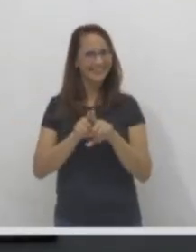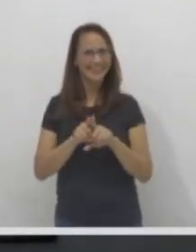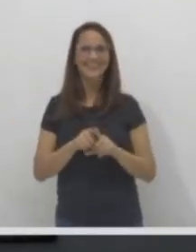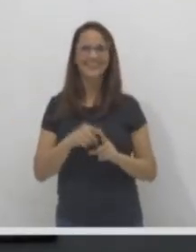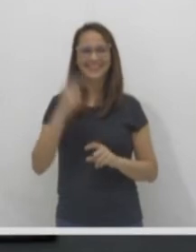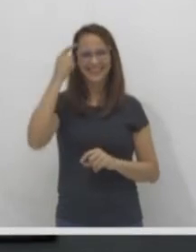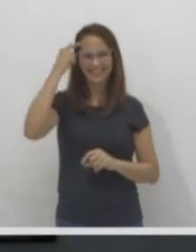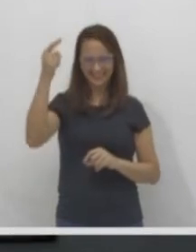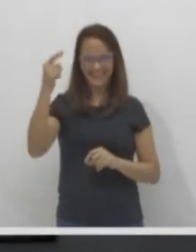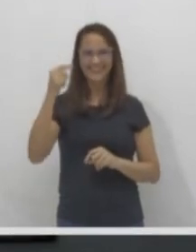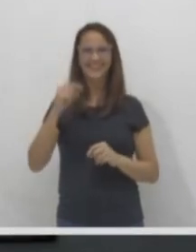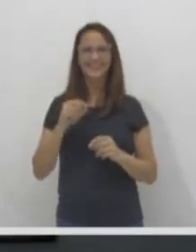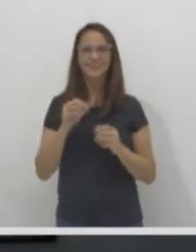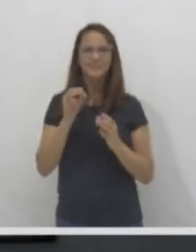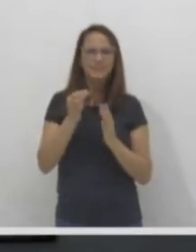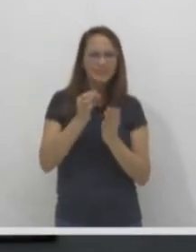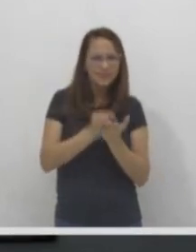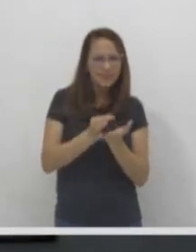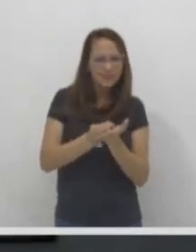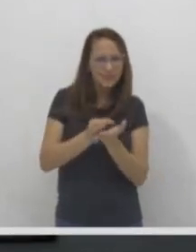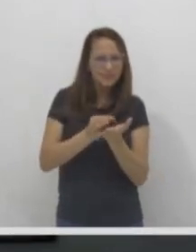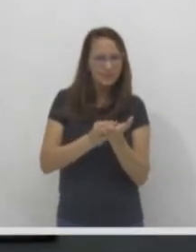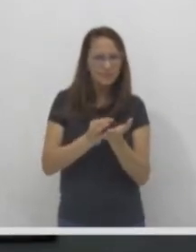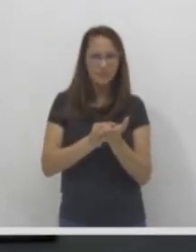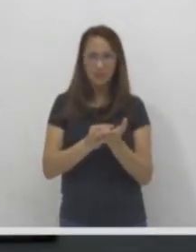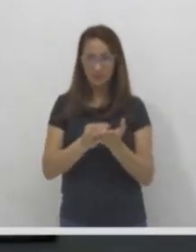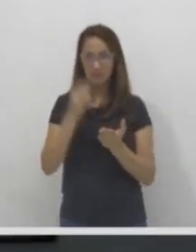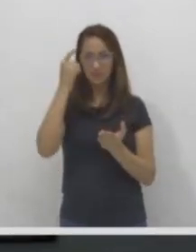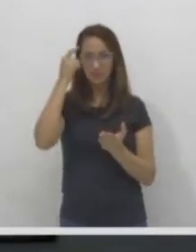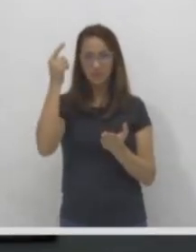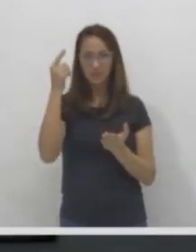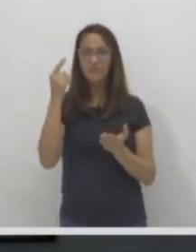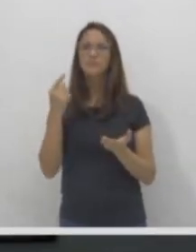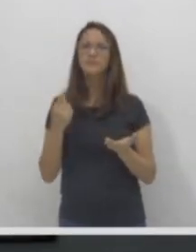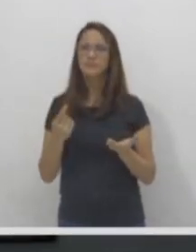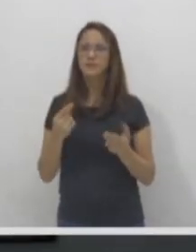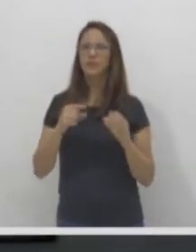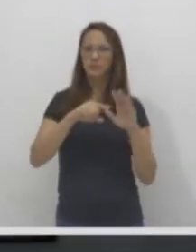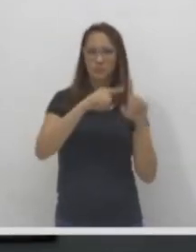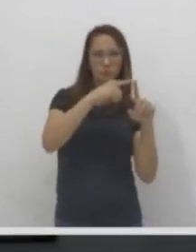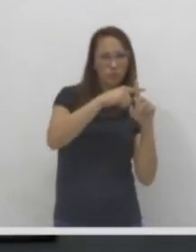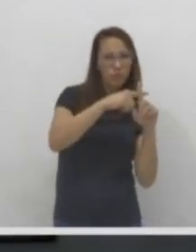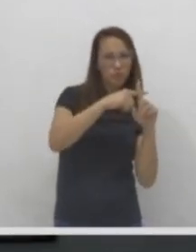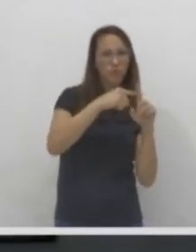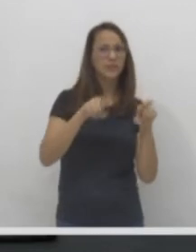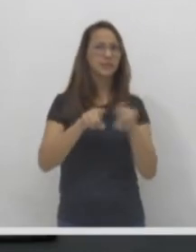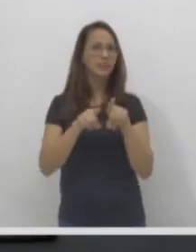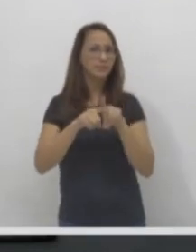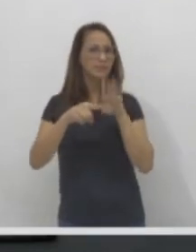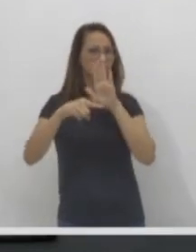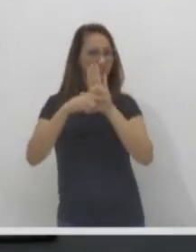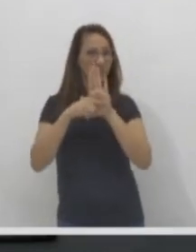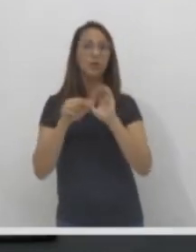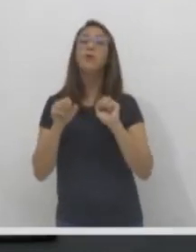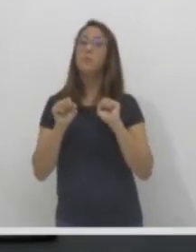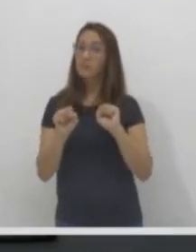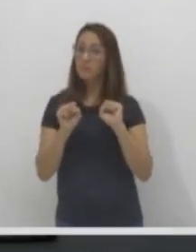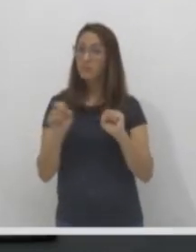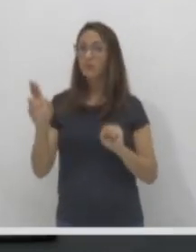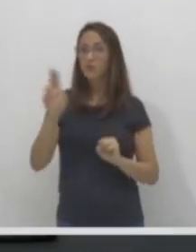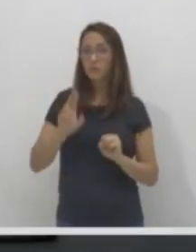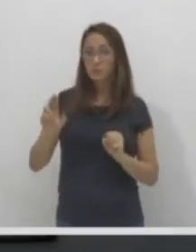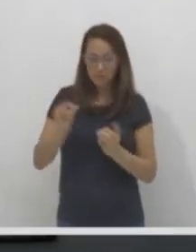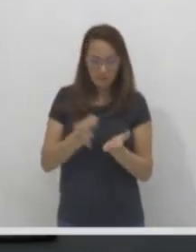tampinhas? Tanto para adição quanto para subtração, vocês podem usar as tampinhas. Tampinhas,